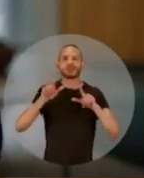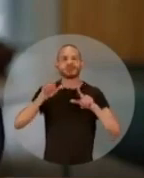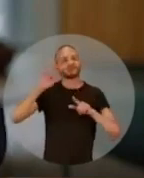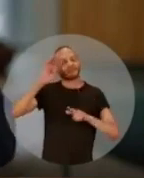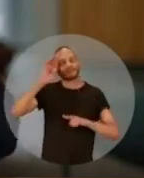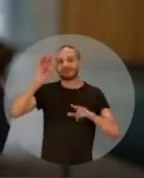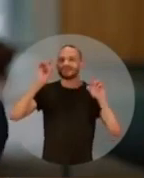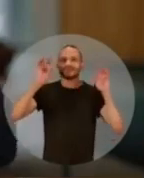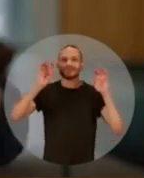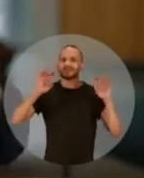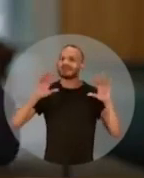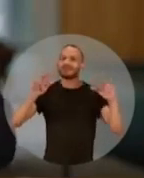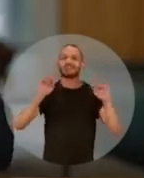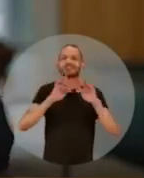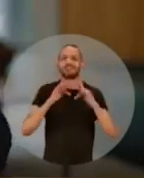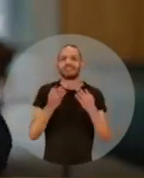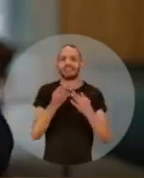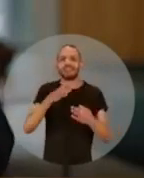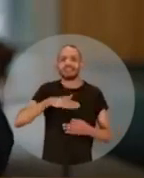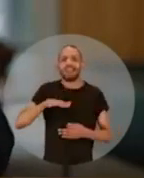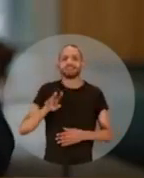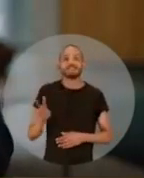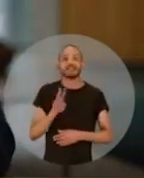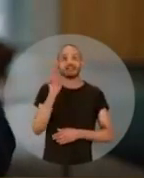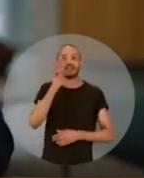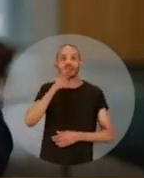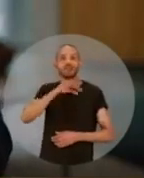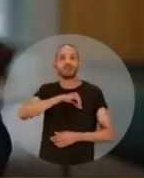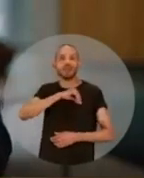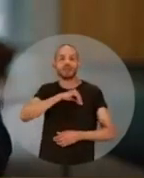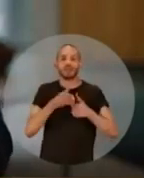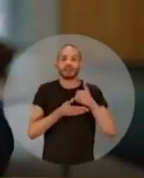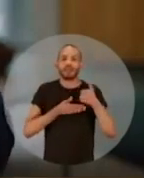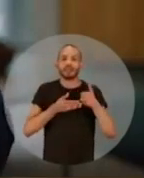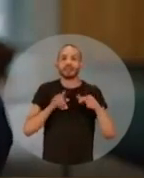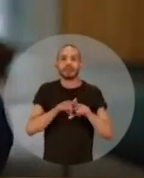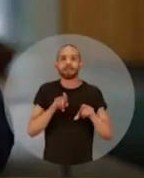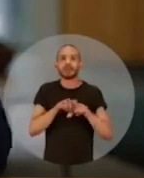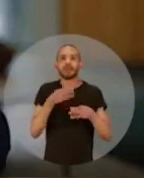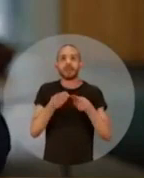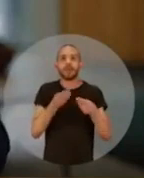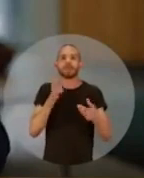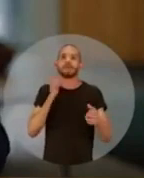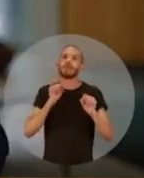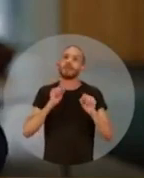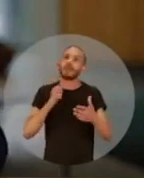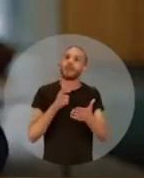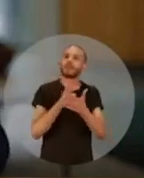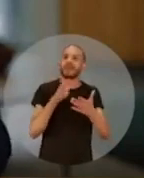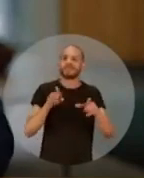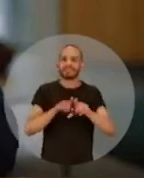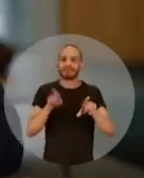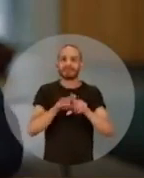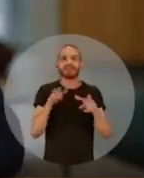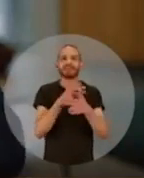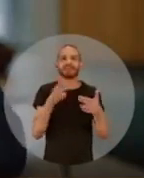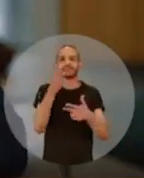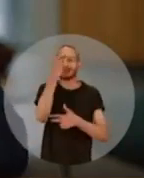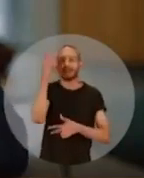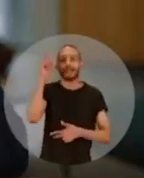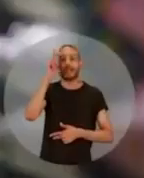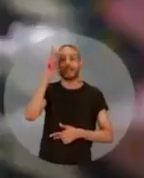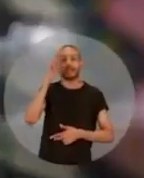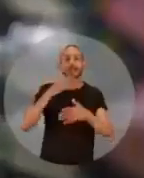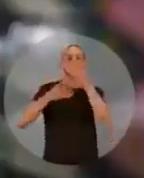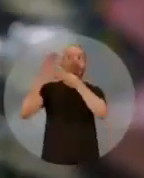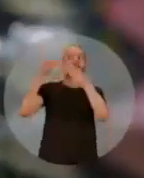foi especial para todas as famílias. A valorização do salário mínimo e do poder de corpo dos brasileiros. Muita gente se